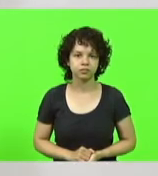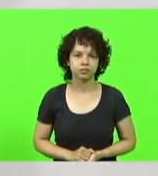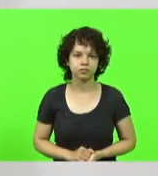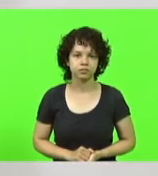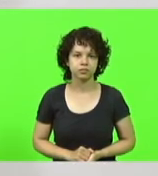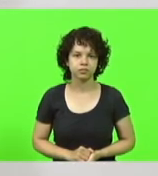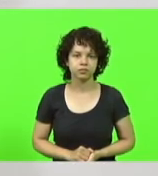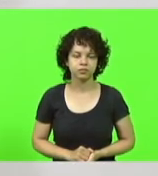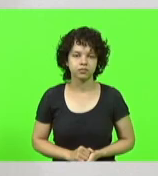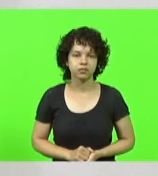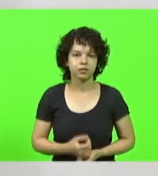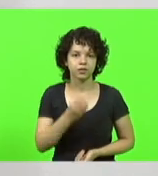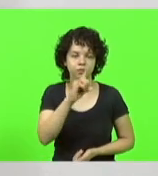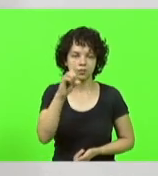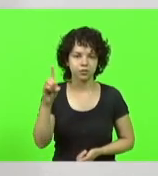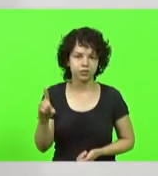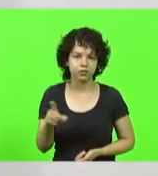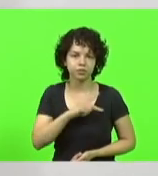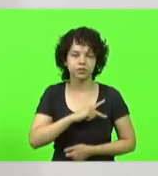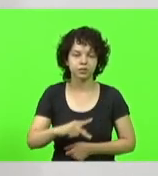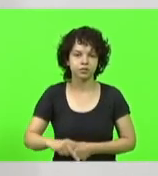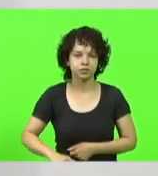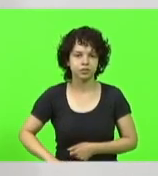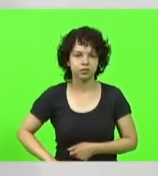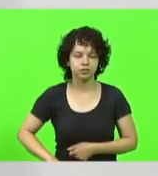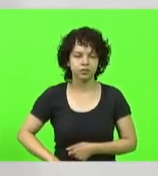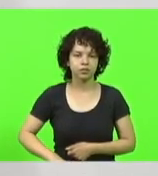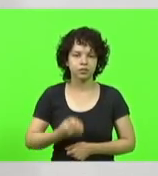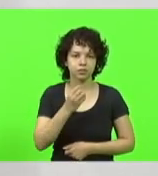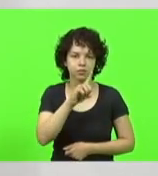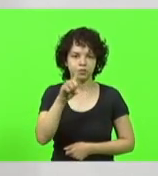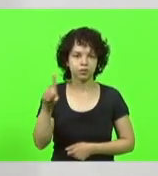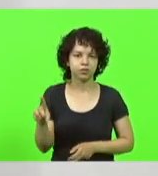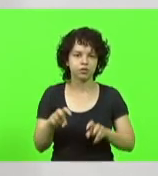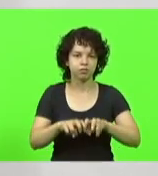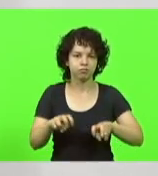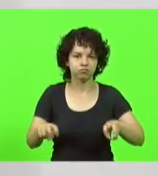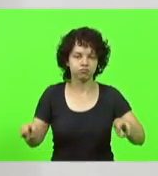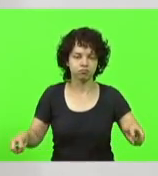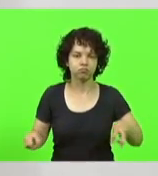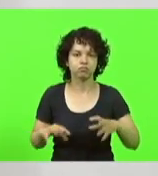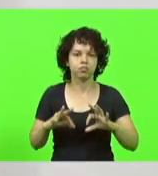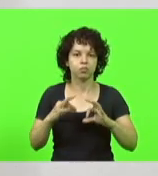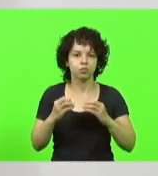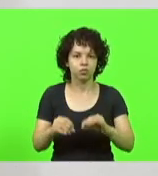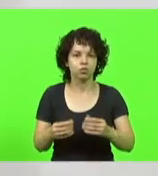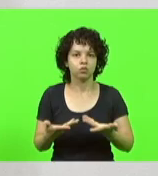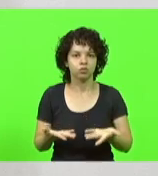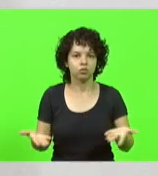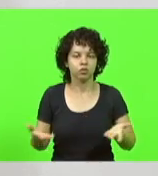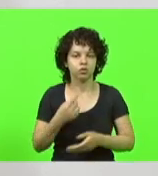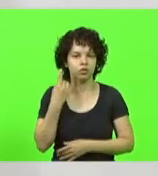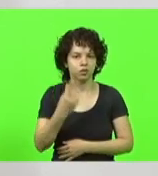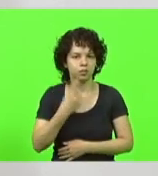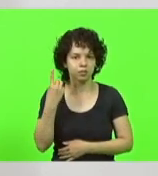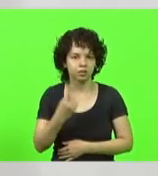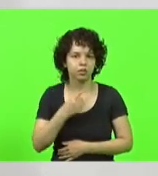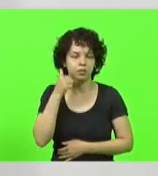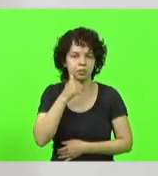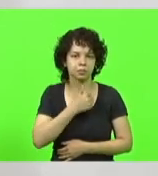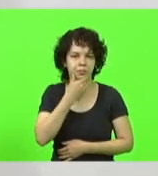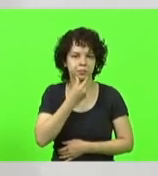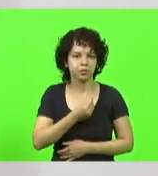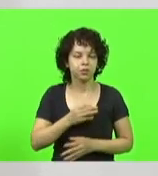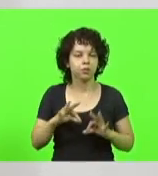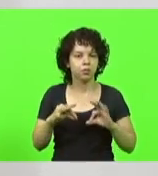Muito bem. Bom dia, presidente. Bom dia à mesa. Bom dia aos deputados, deputadas, a